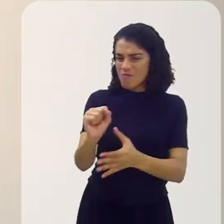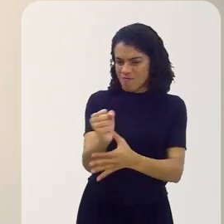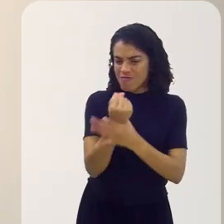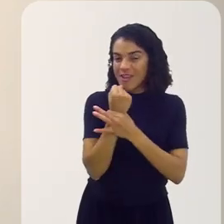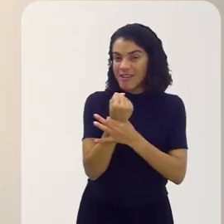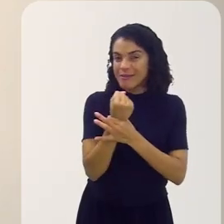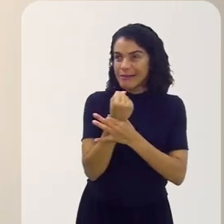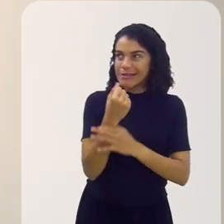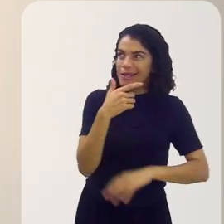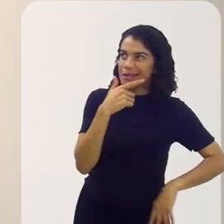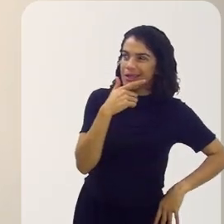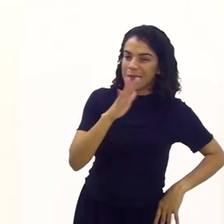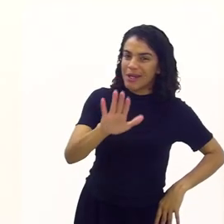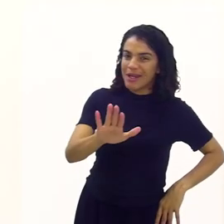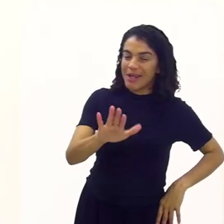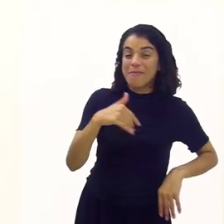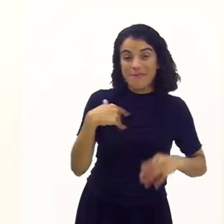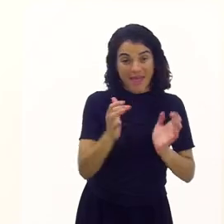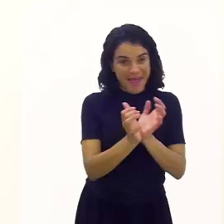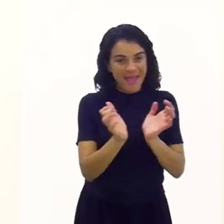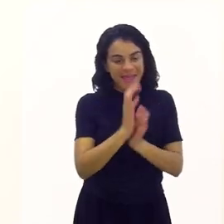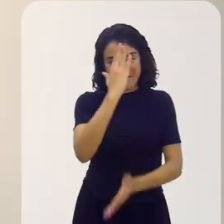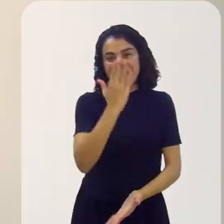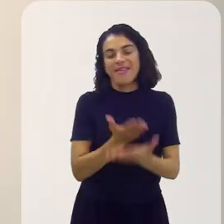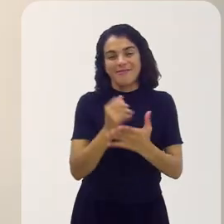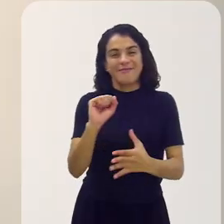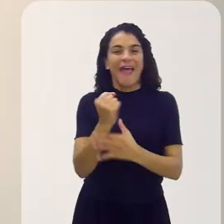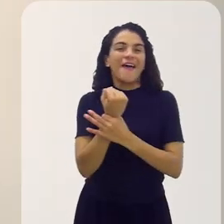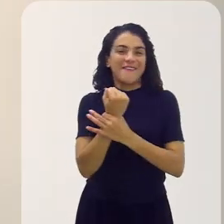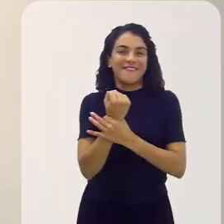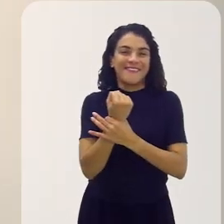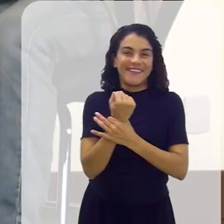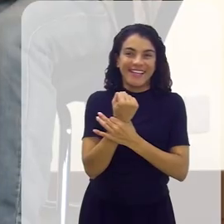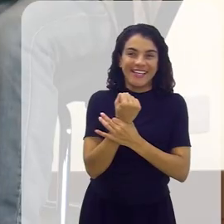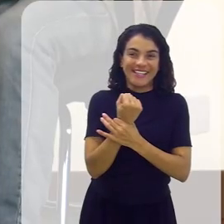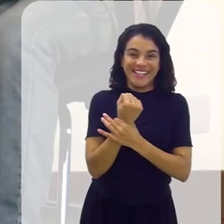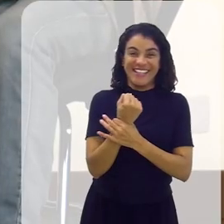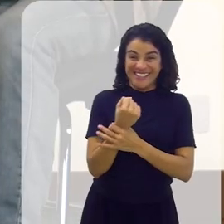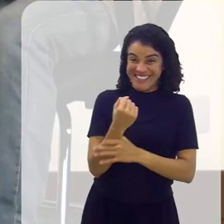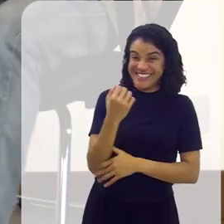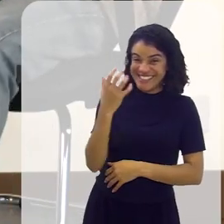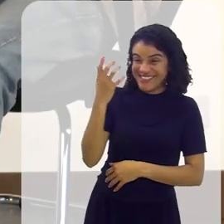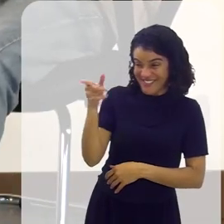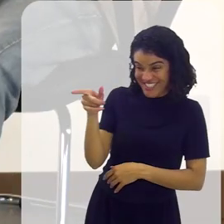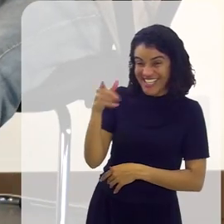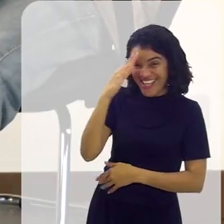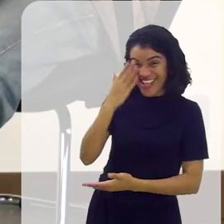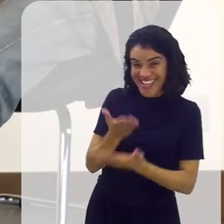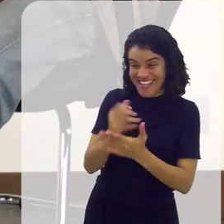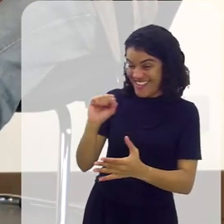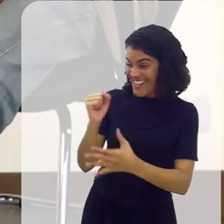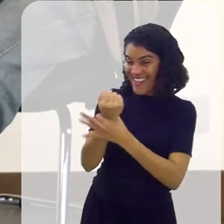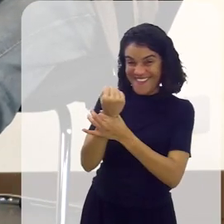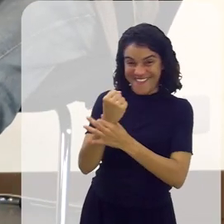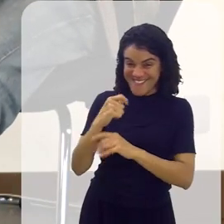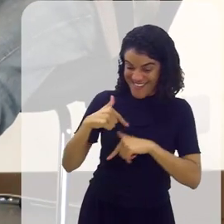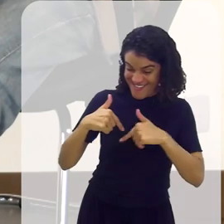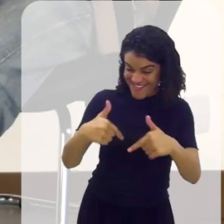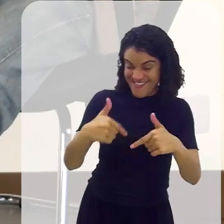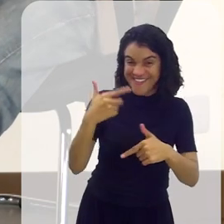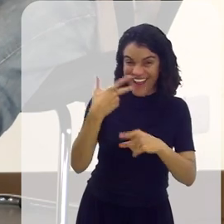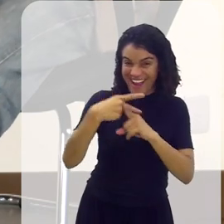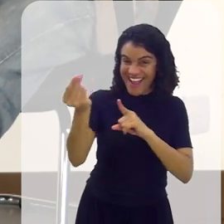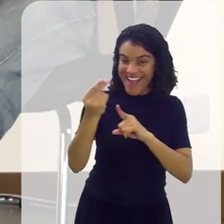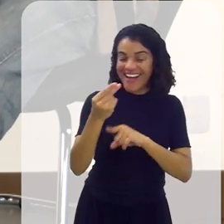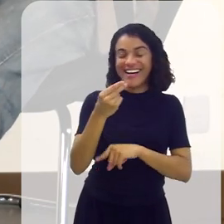Estou confiante. Quer dizer, a minha equipe está confiante. Você é confiante. A